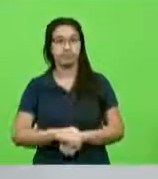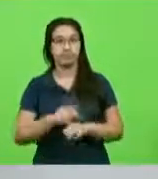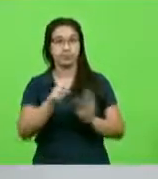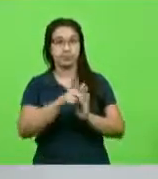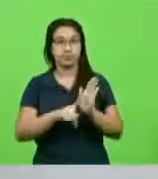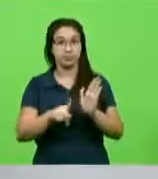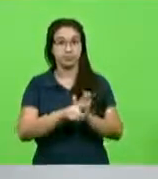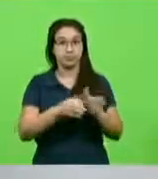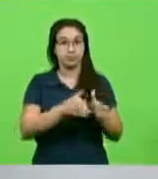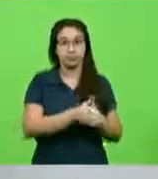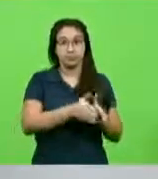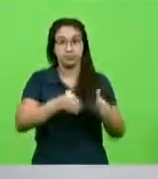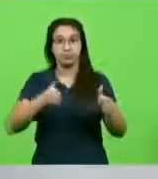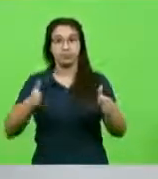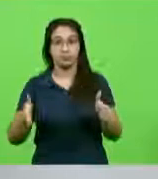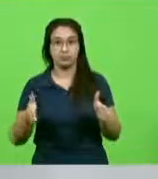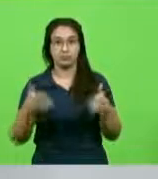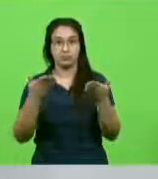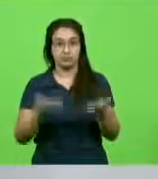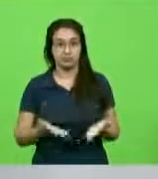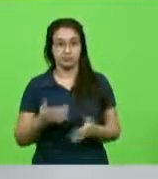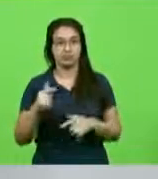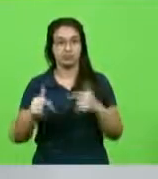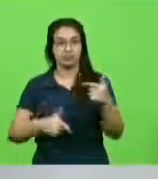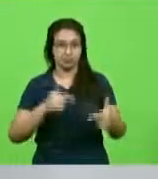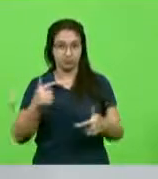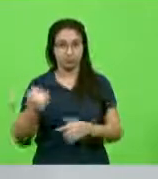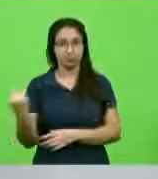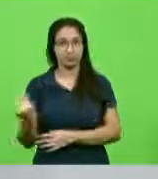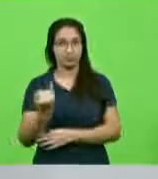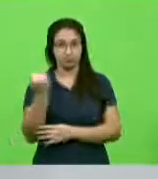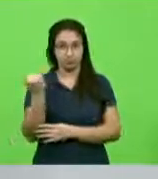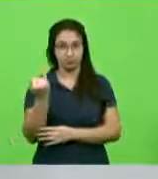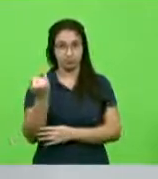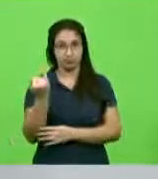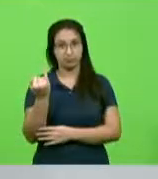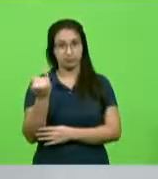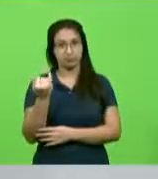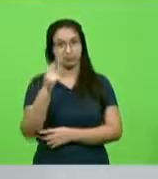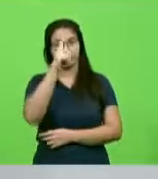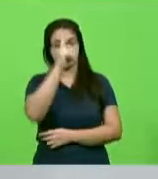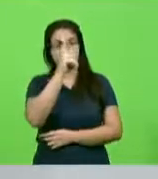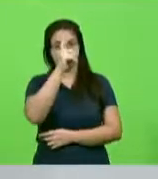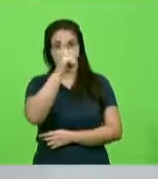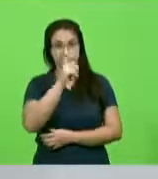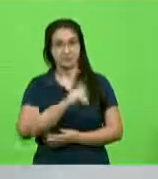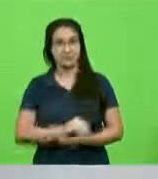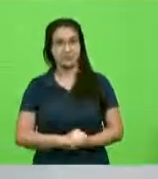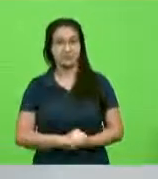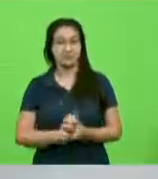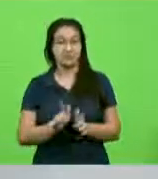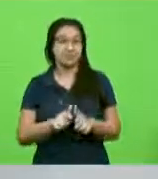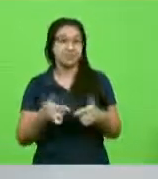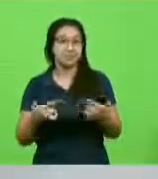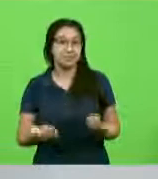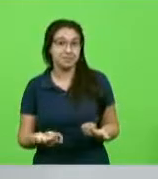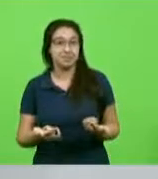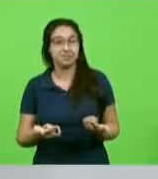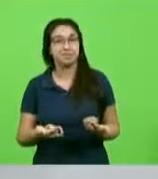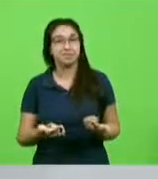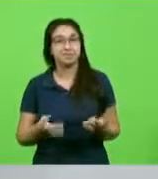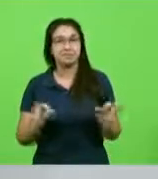o prazo desse serviço tão essencial nas clínicas e nos hospitais. Ou seja, não se fala